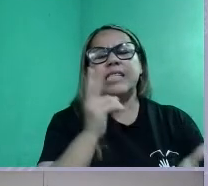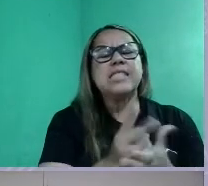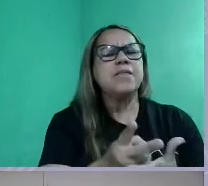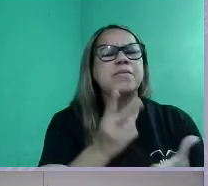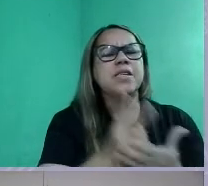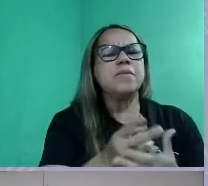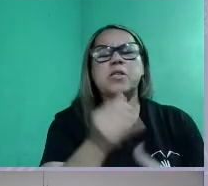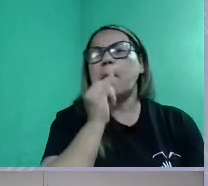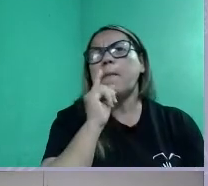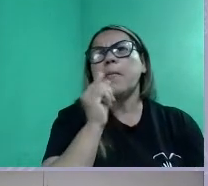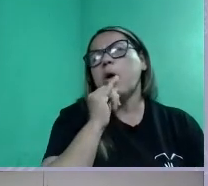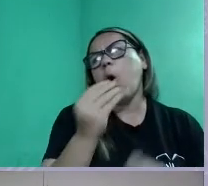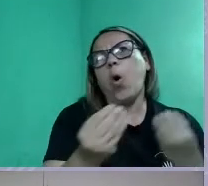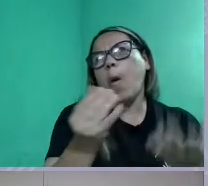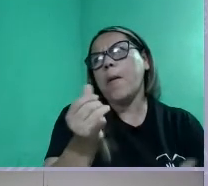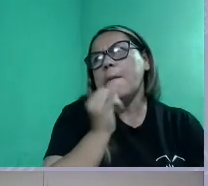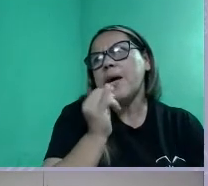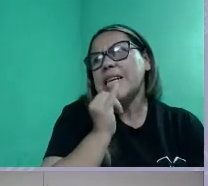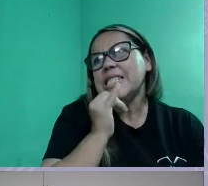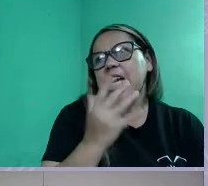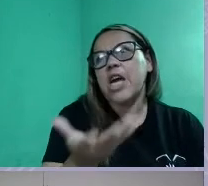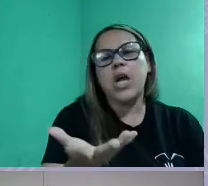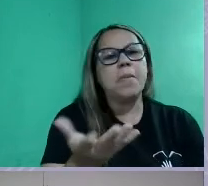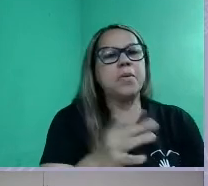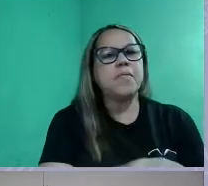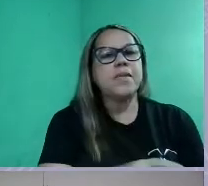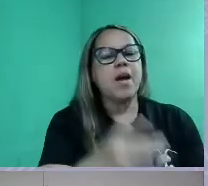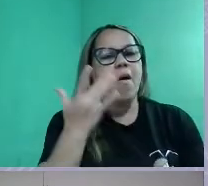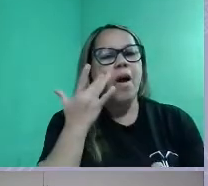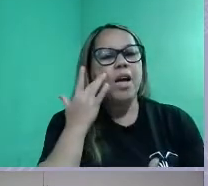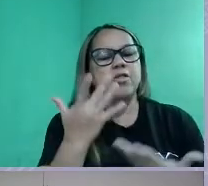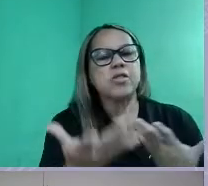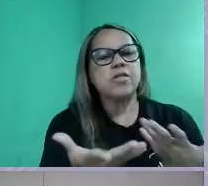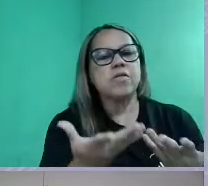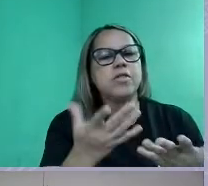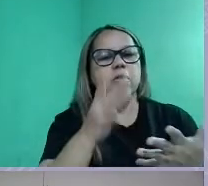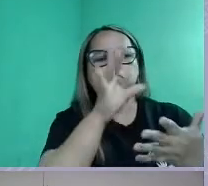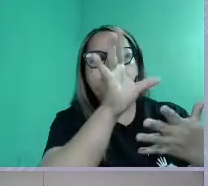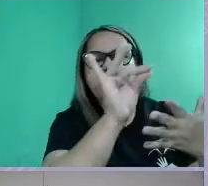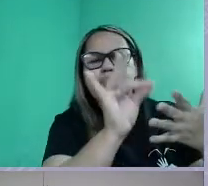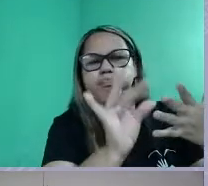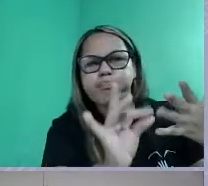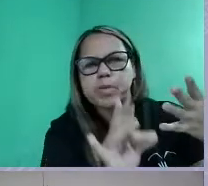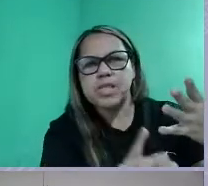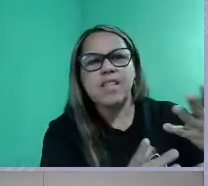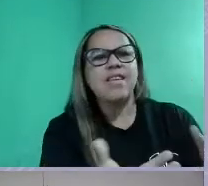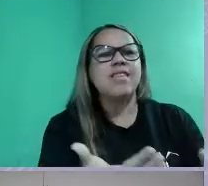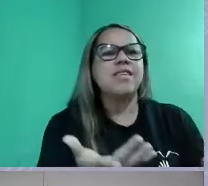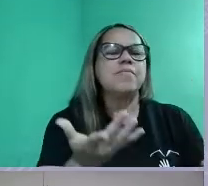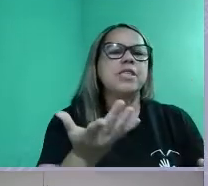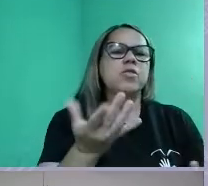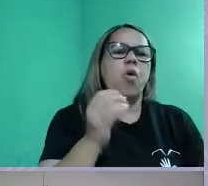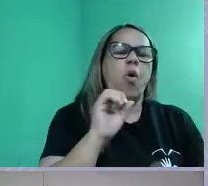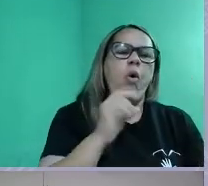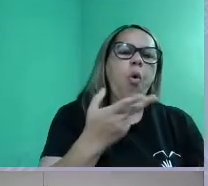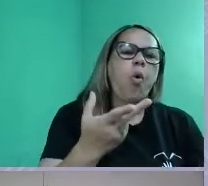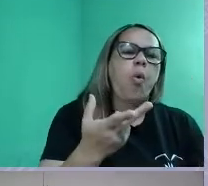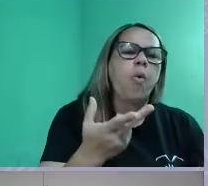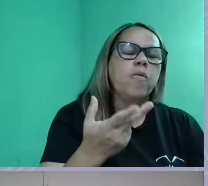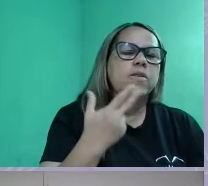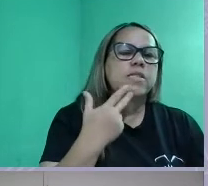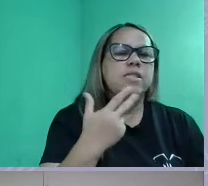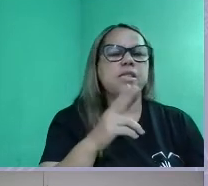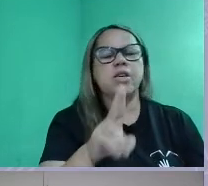como por exemplo, né? Eu acho que é uma forma muito de você dar um detalhamento sobre alguma coisa. Ou, digamos, você usa